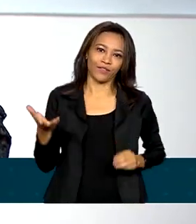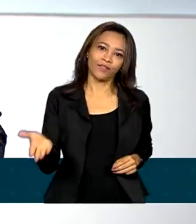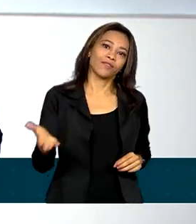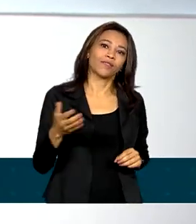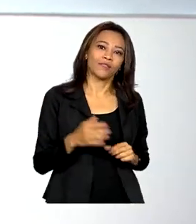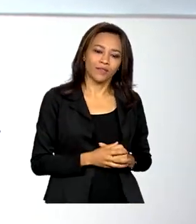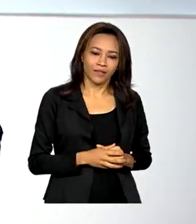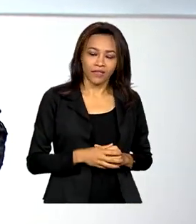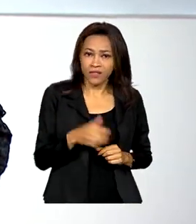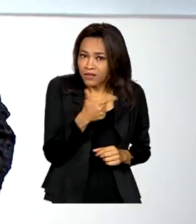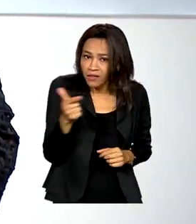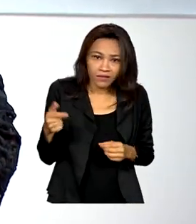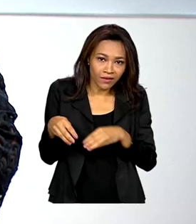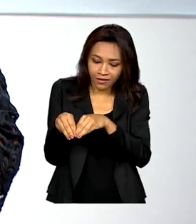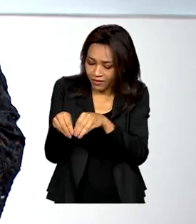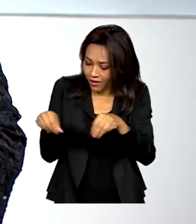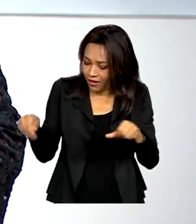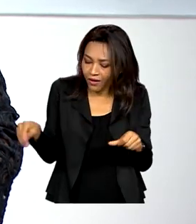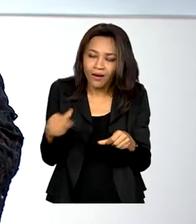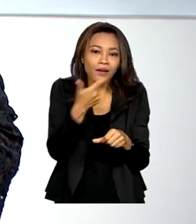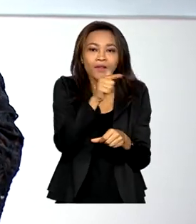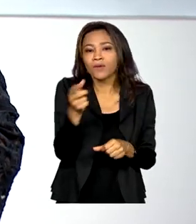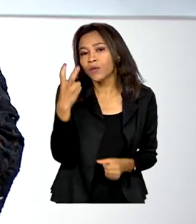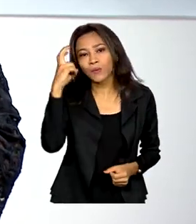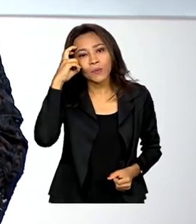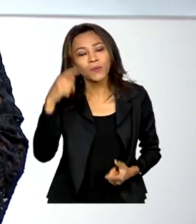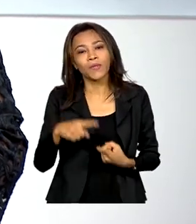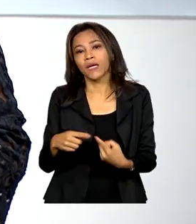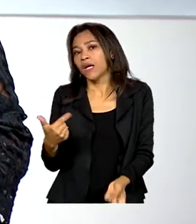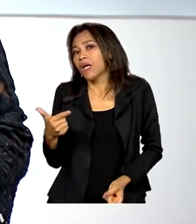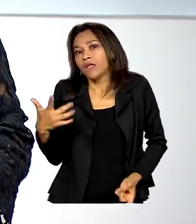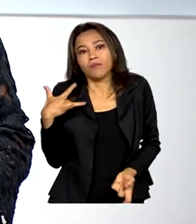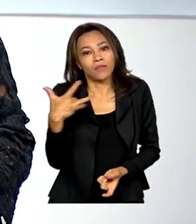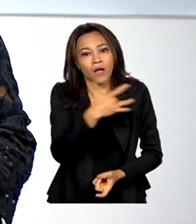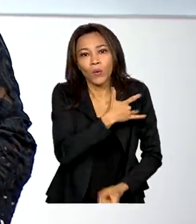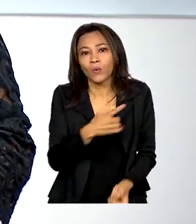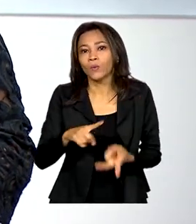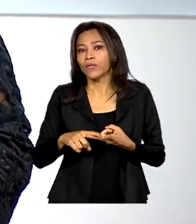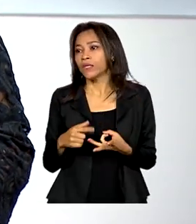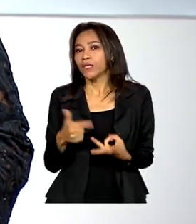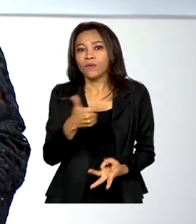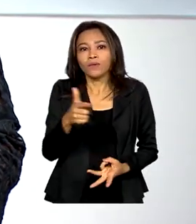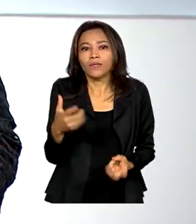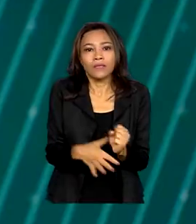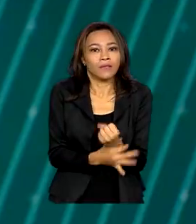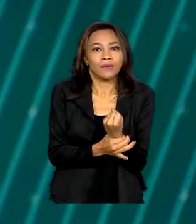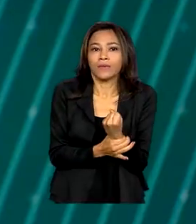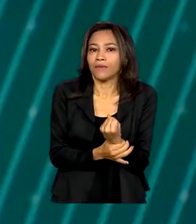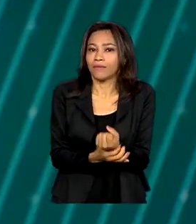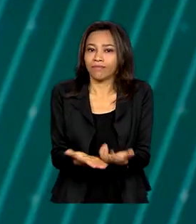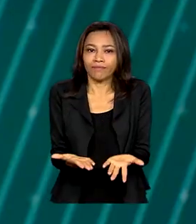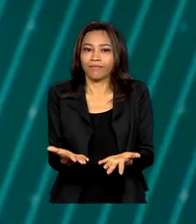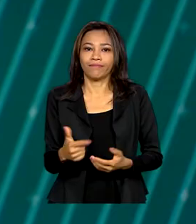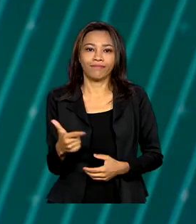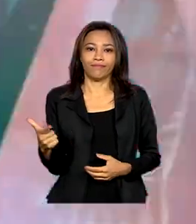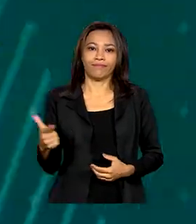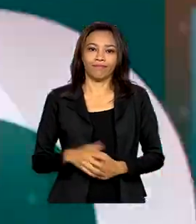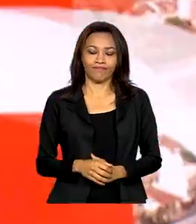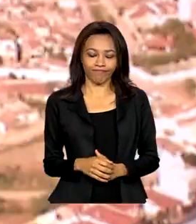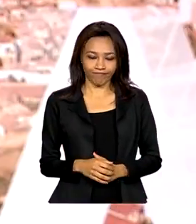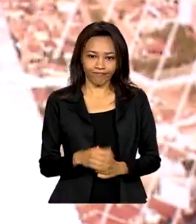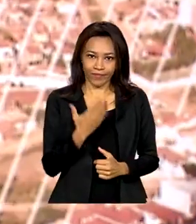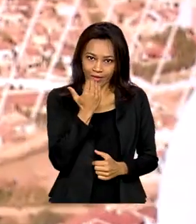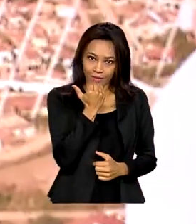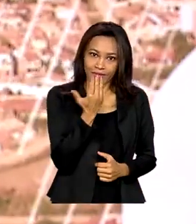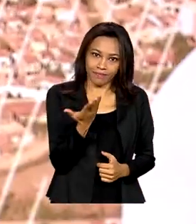sempre fala, a gente não tem cultura, não tem saúde, não tem segurança alimentar. Para saber mais